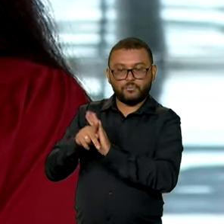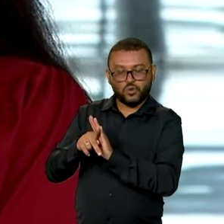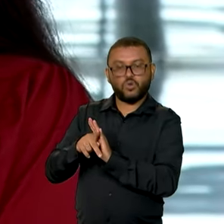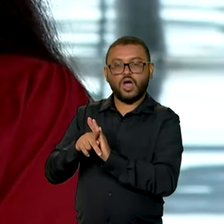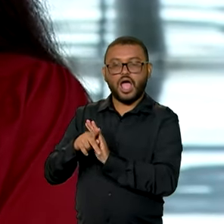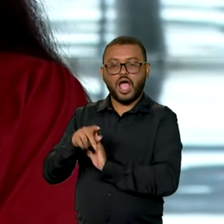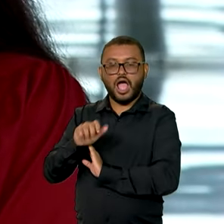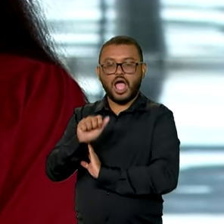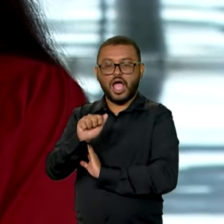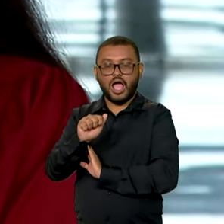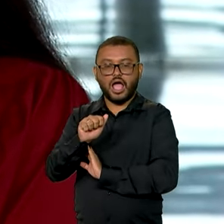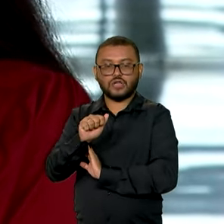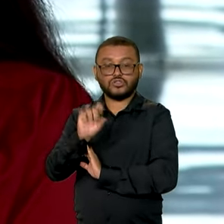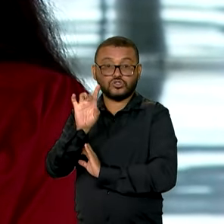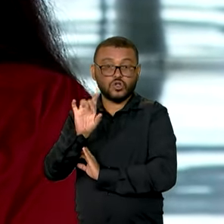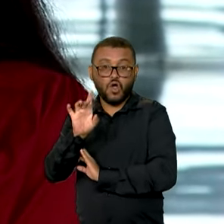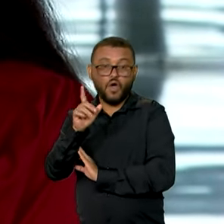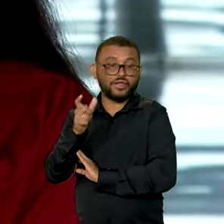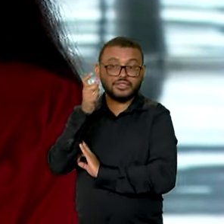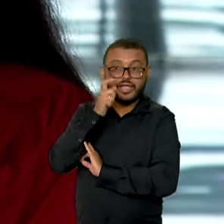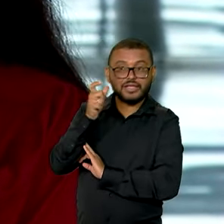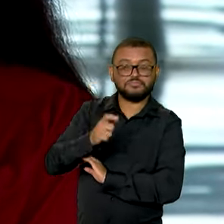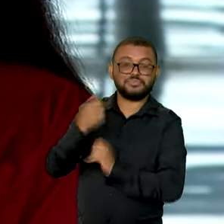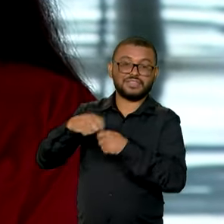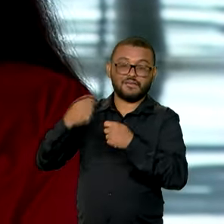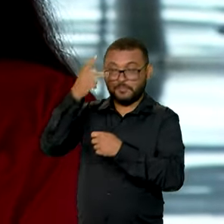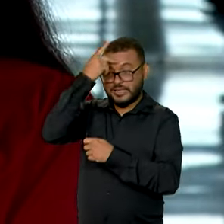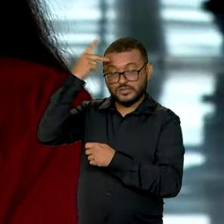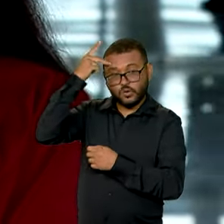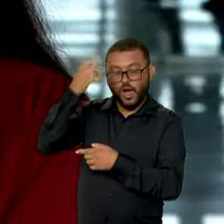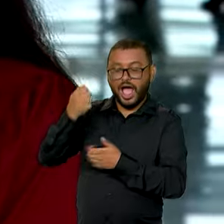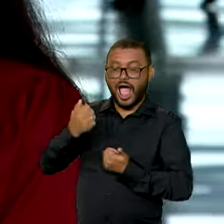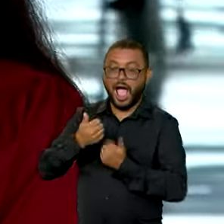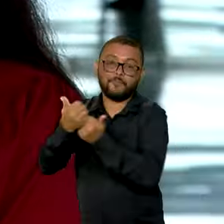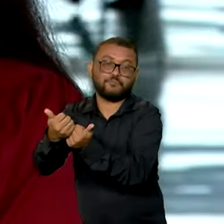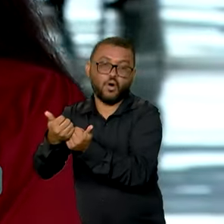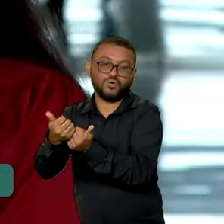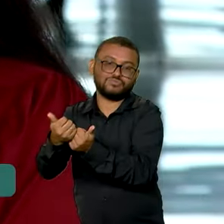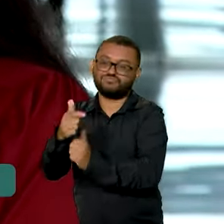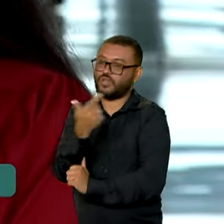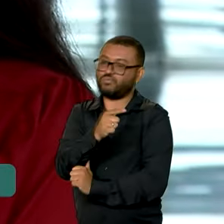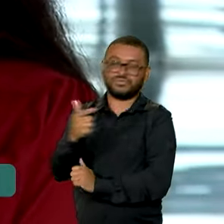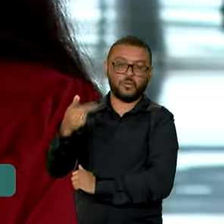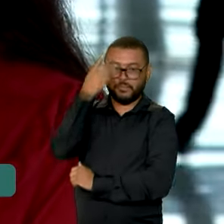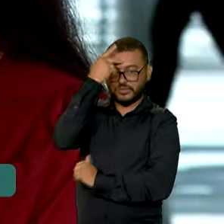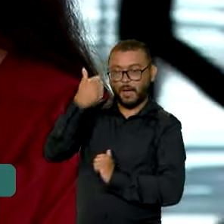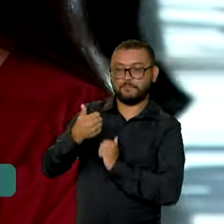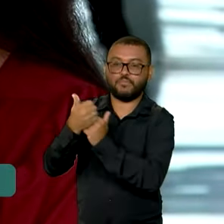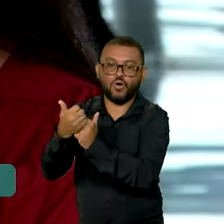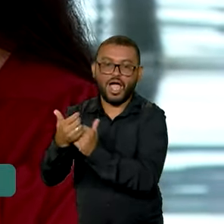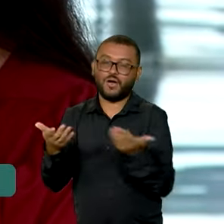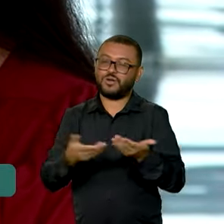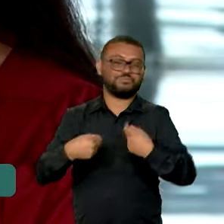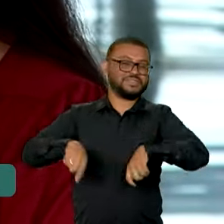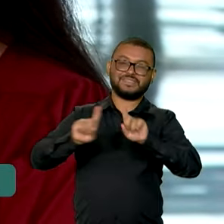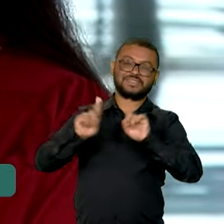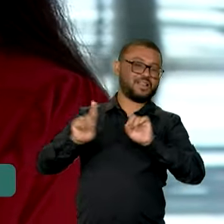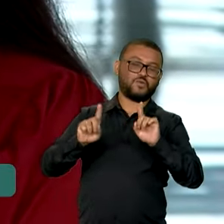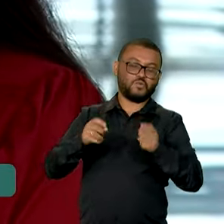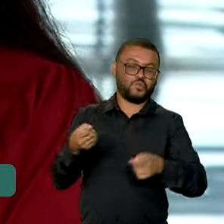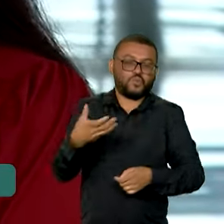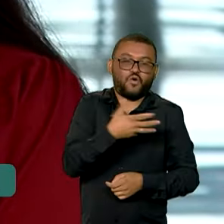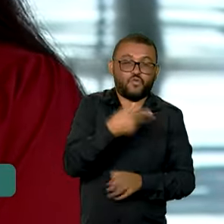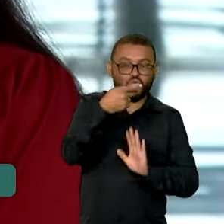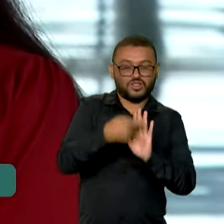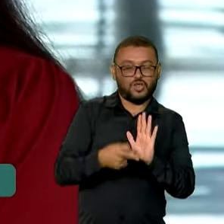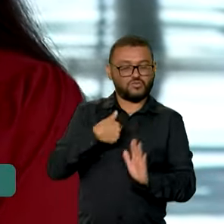o Sol, porque tinha que ter um avalista e eu não tenho um avalista. E ele agora não vai ser preciso de avalista. Eu